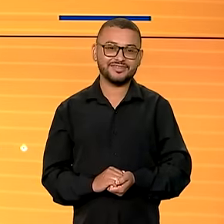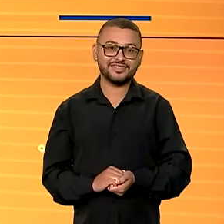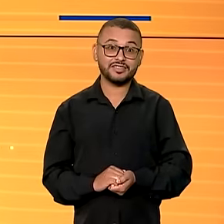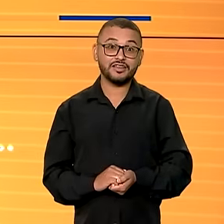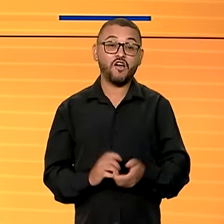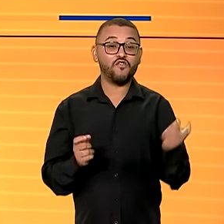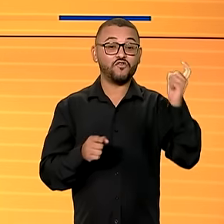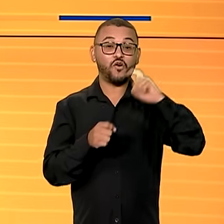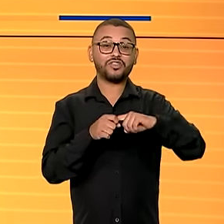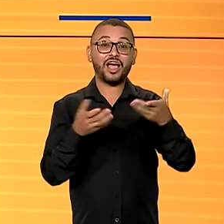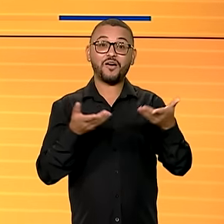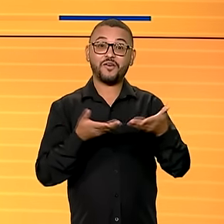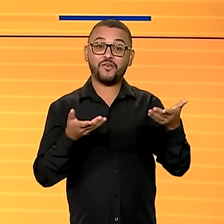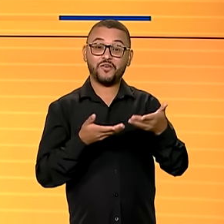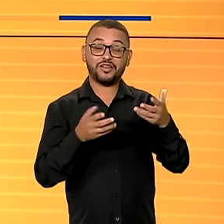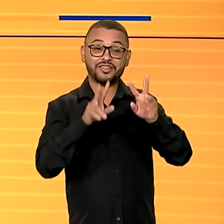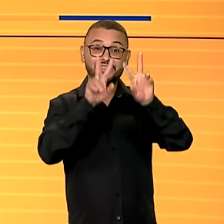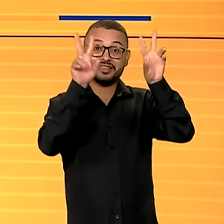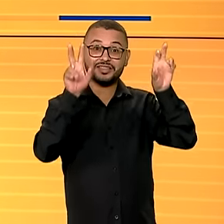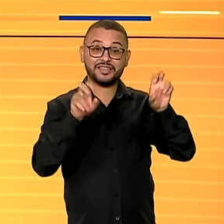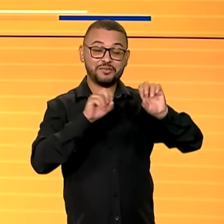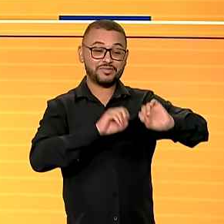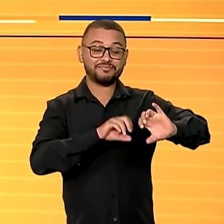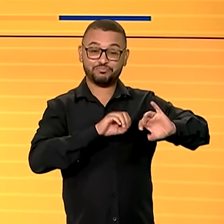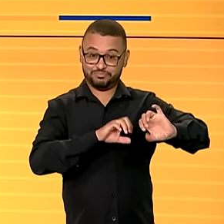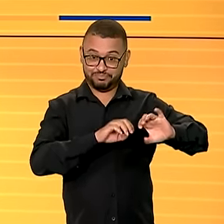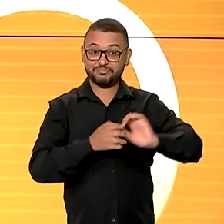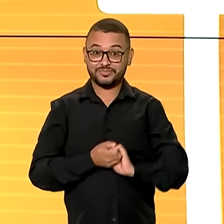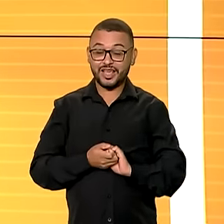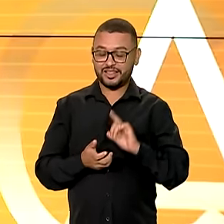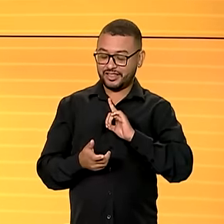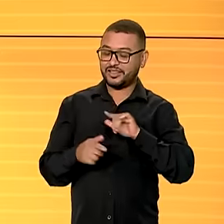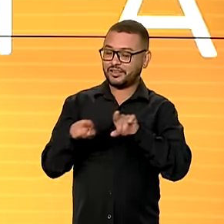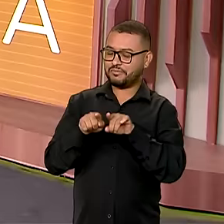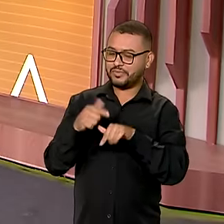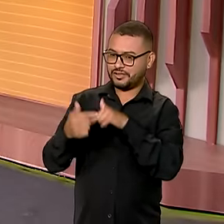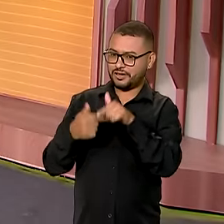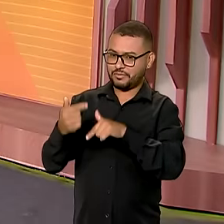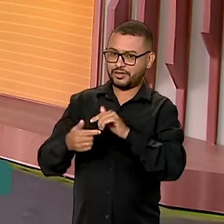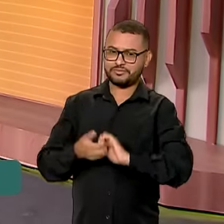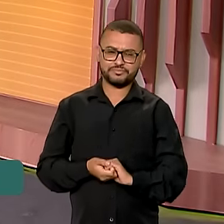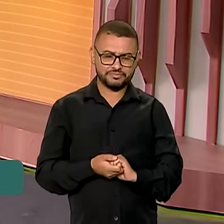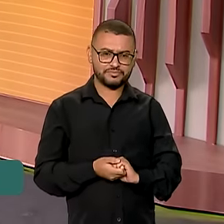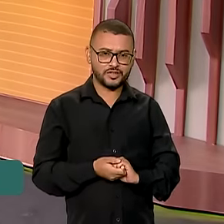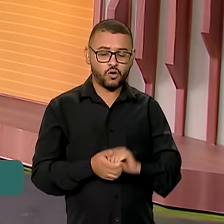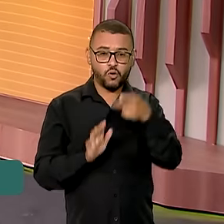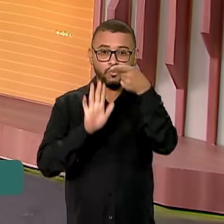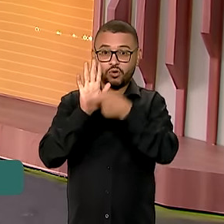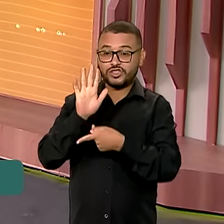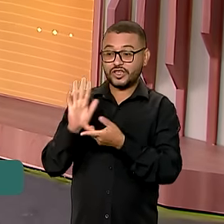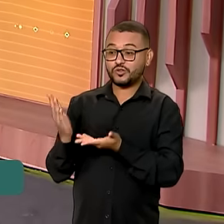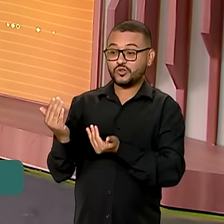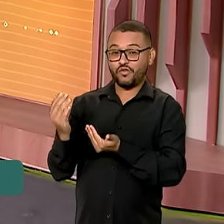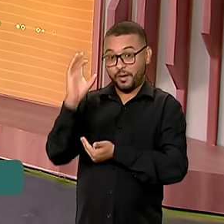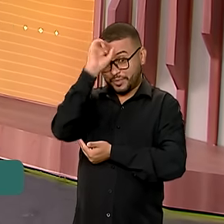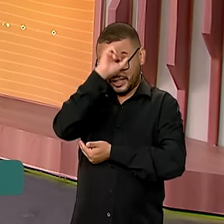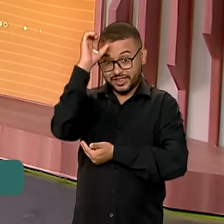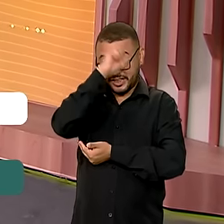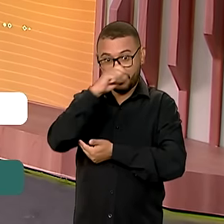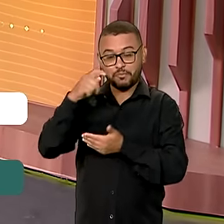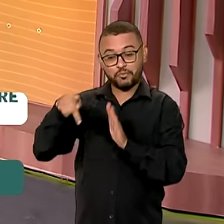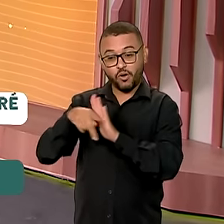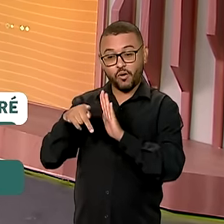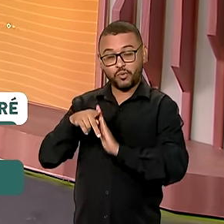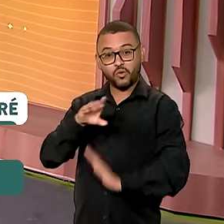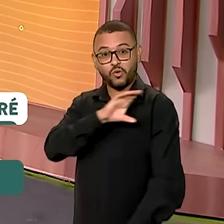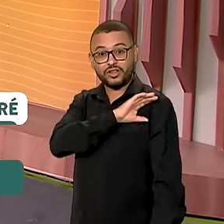De volta, a gente fala agora sobre educação e mercado de trabalho. O programa Jovem Aprendiz, coordenado